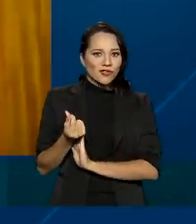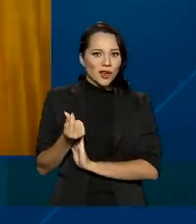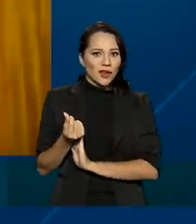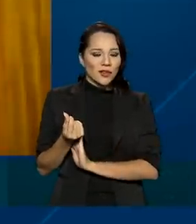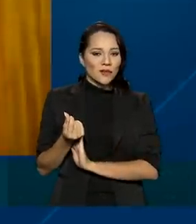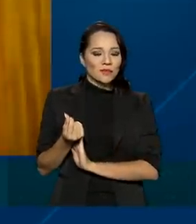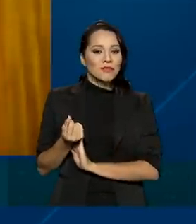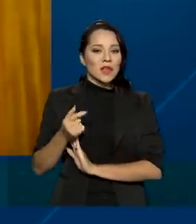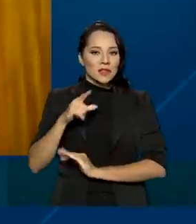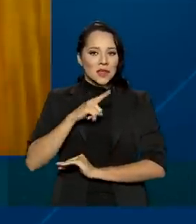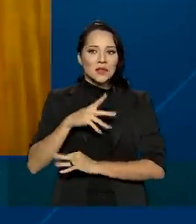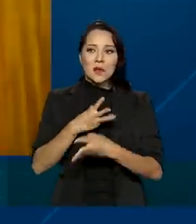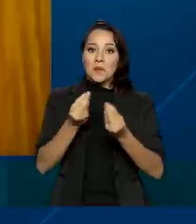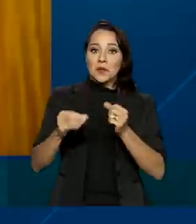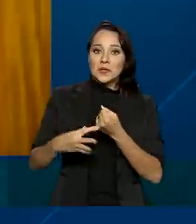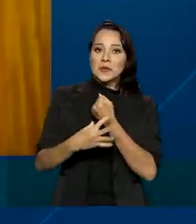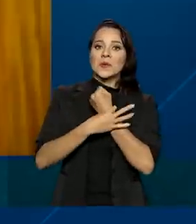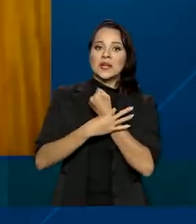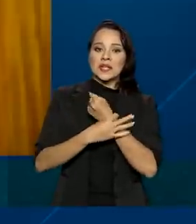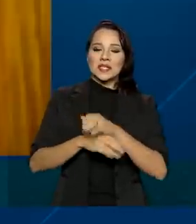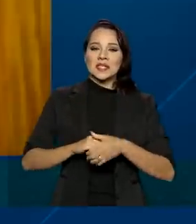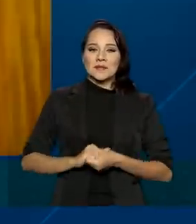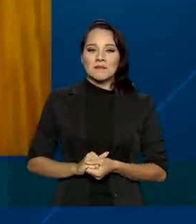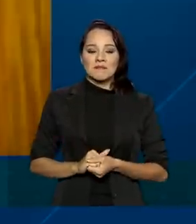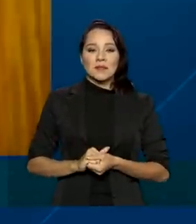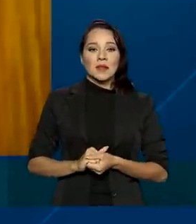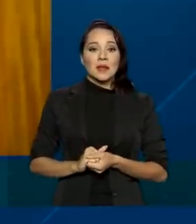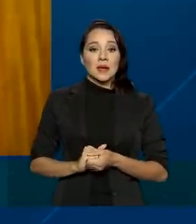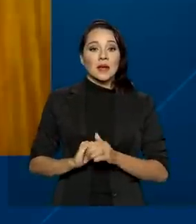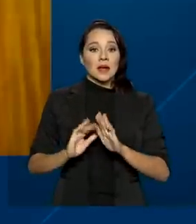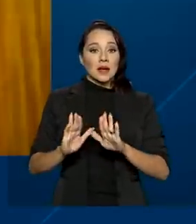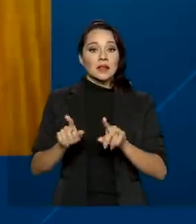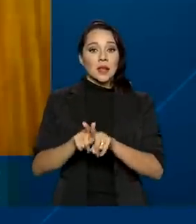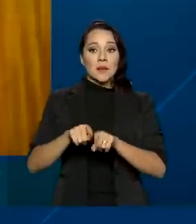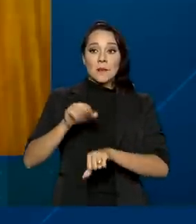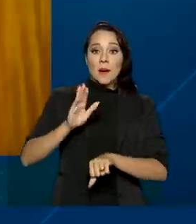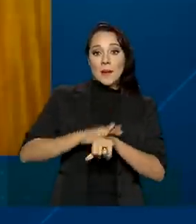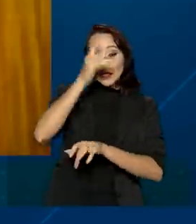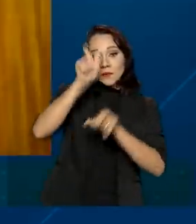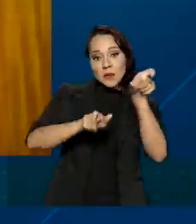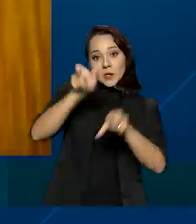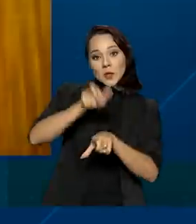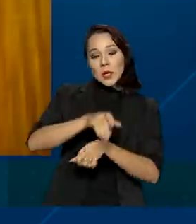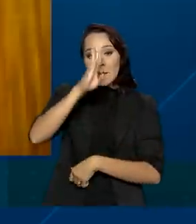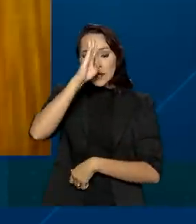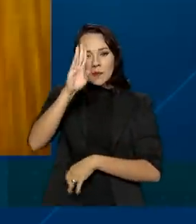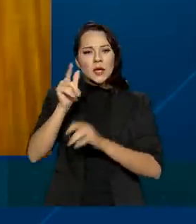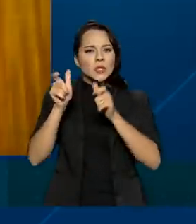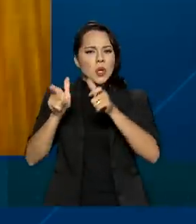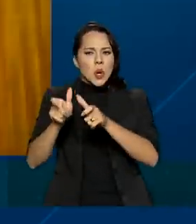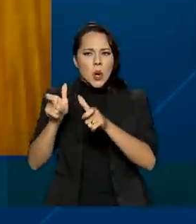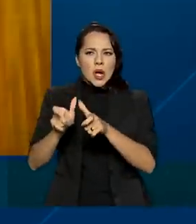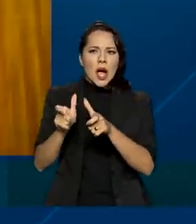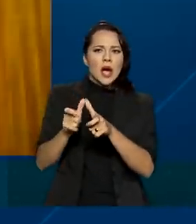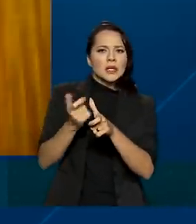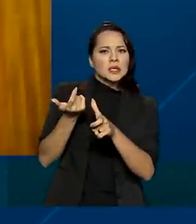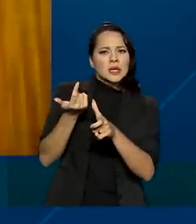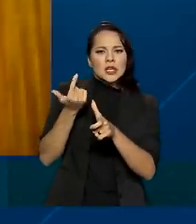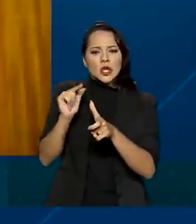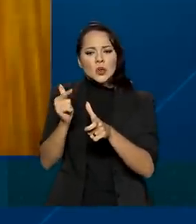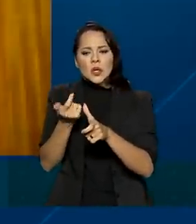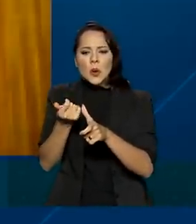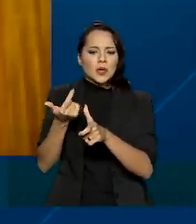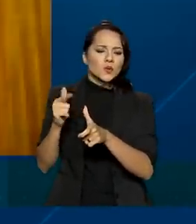a gente tem muita segurança disso, para mais gente, principalmente em lugares menos servidos